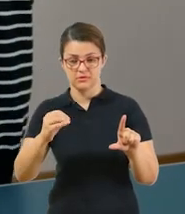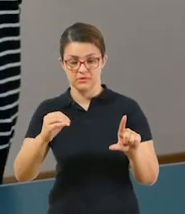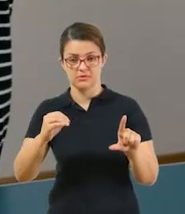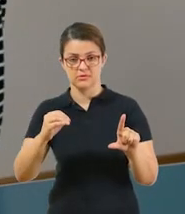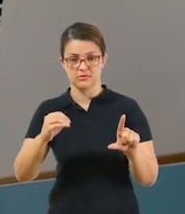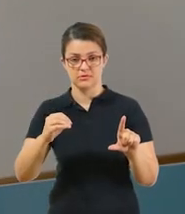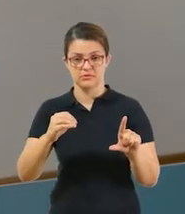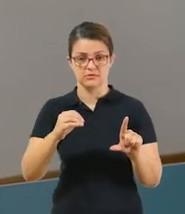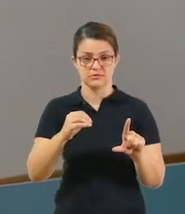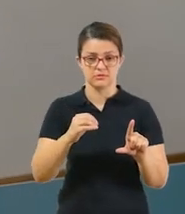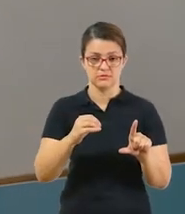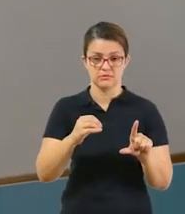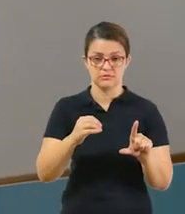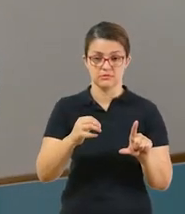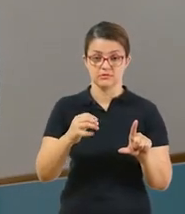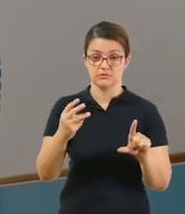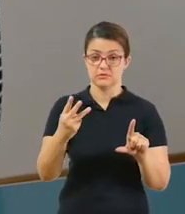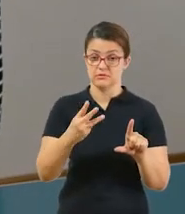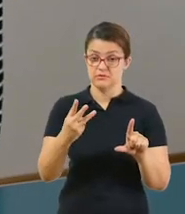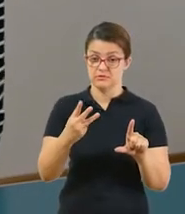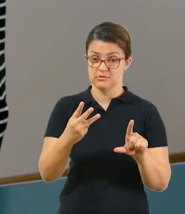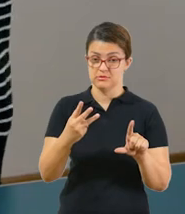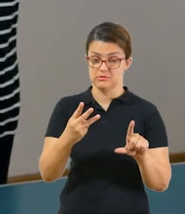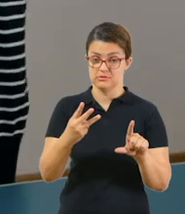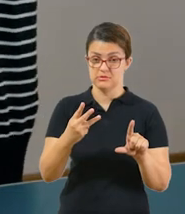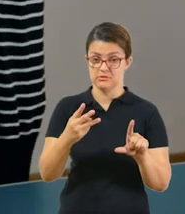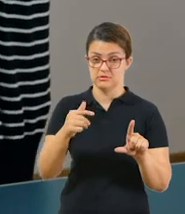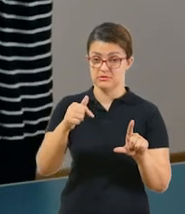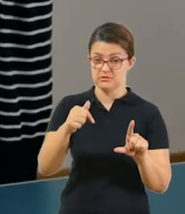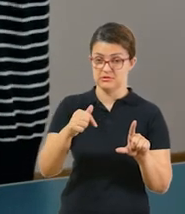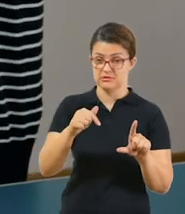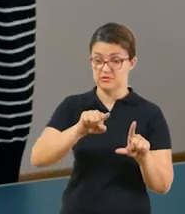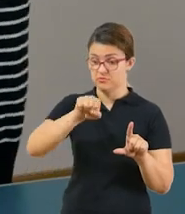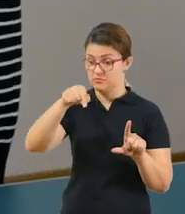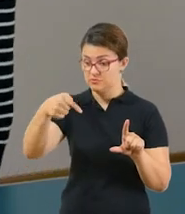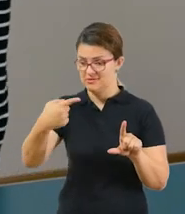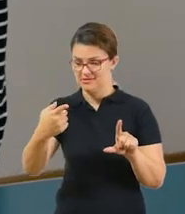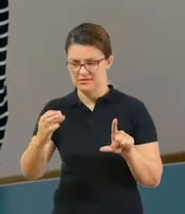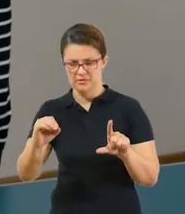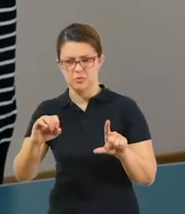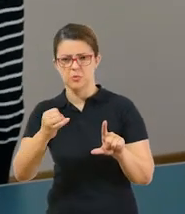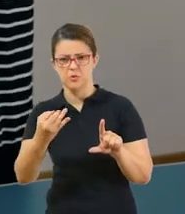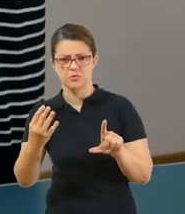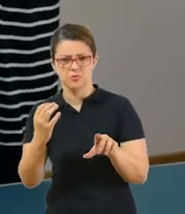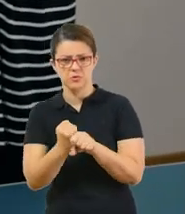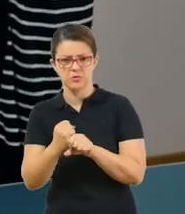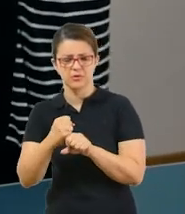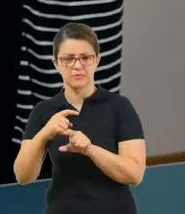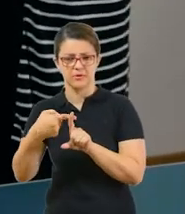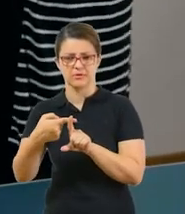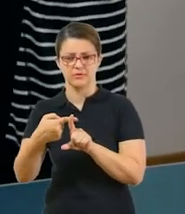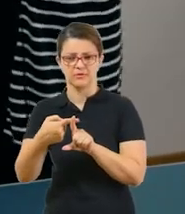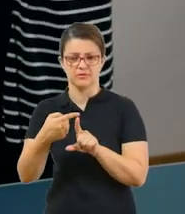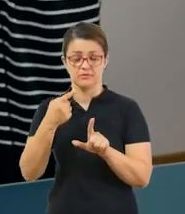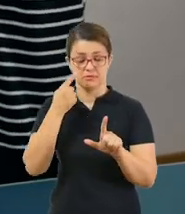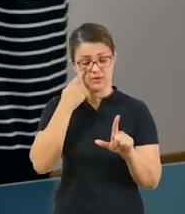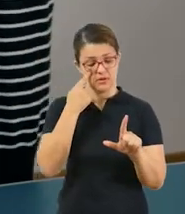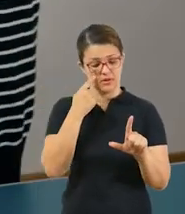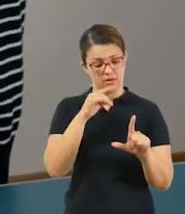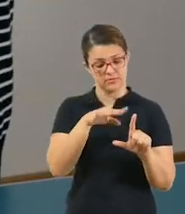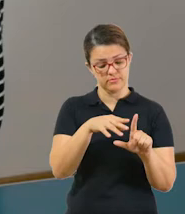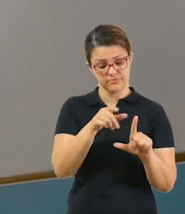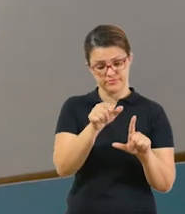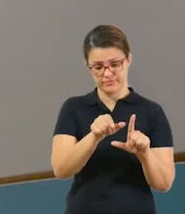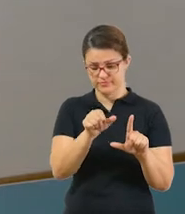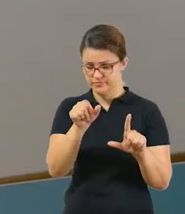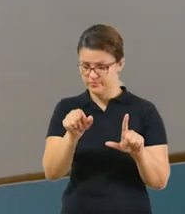Então, da terceira rodada, que foi sete, para a quarta, que foi dez, quantos pontos ela fez a mais? Quando você